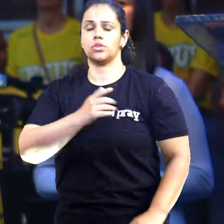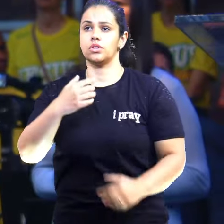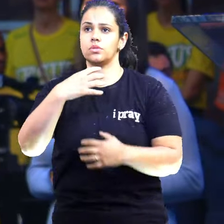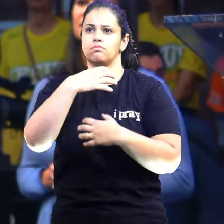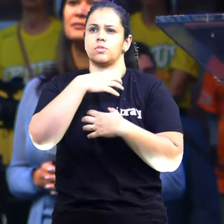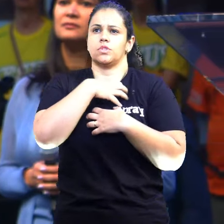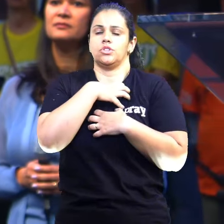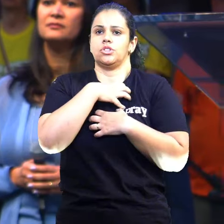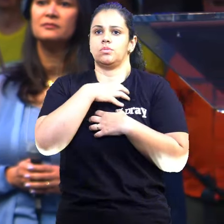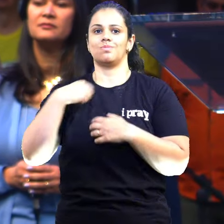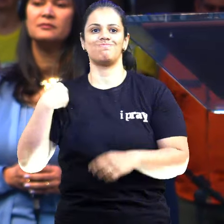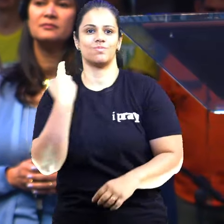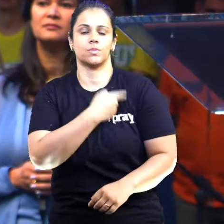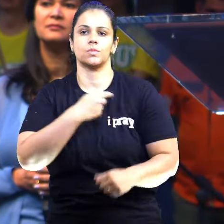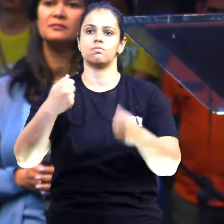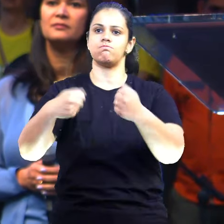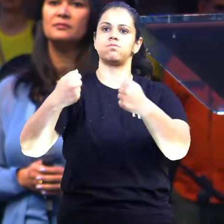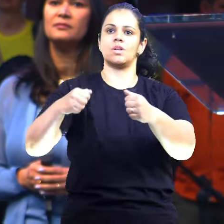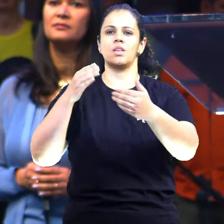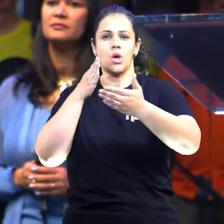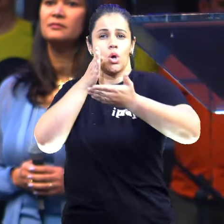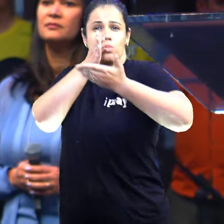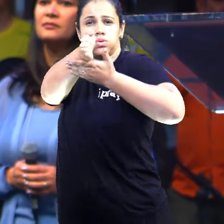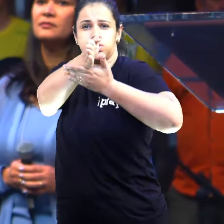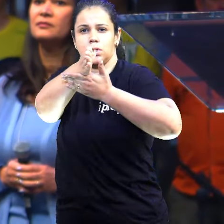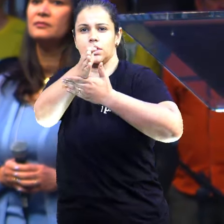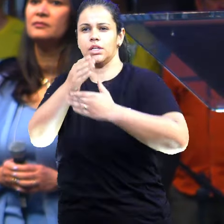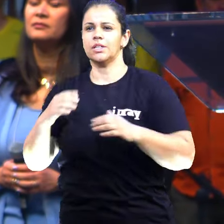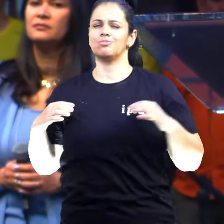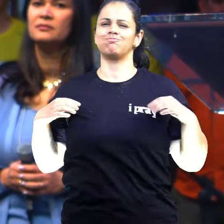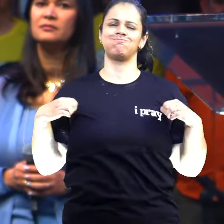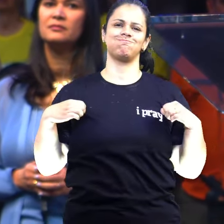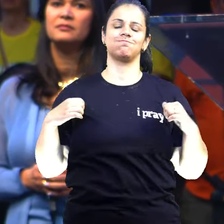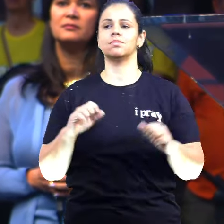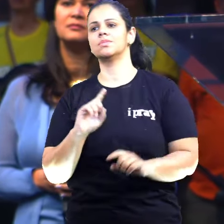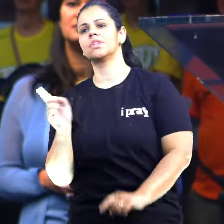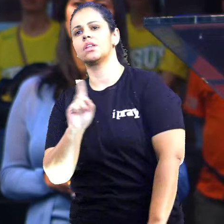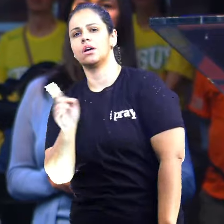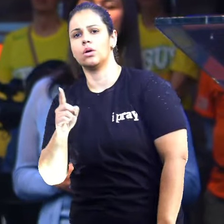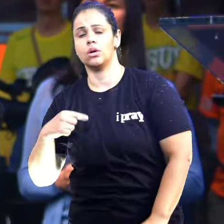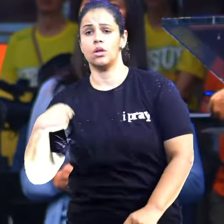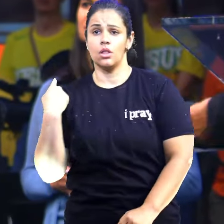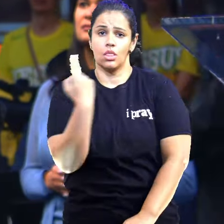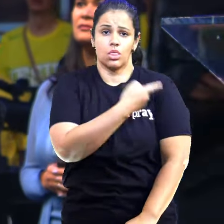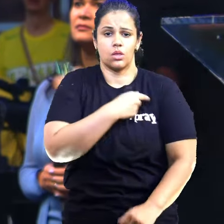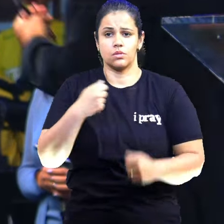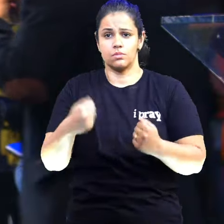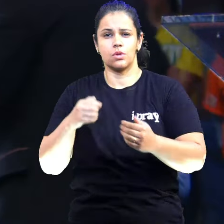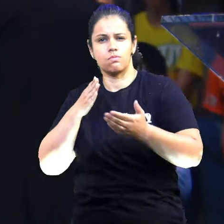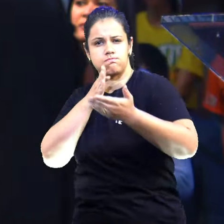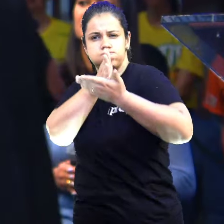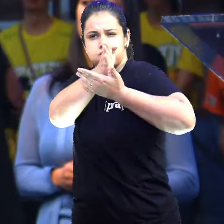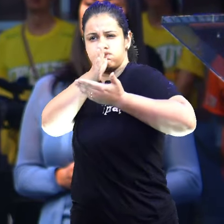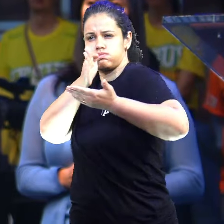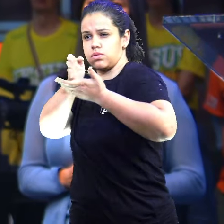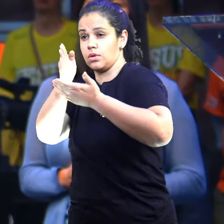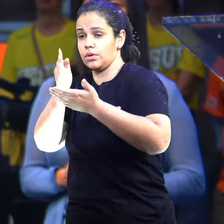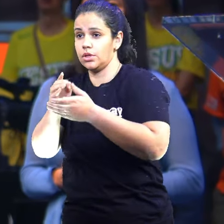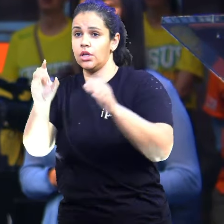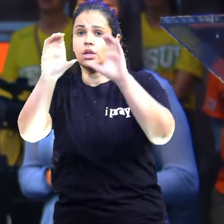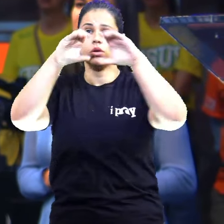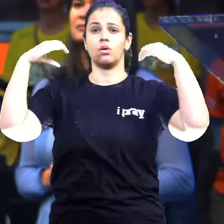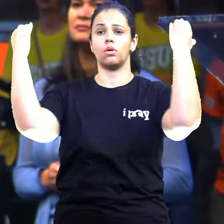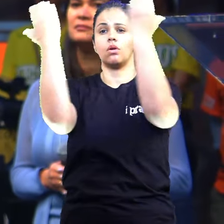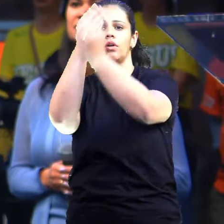dá para ficar paralisado, não dá para ficar acomodado no nosso canto. Esse é um congresso de missões,